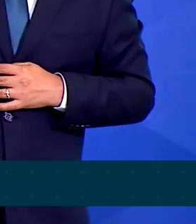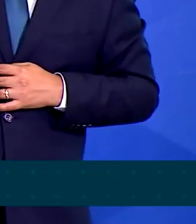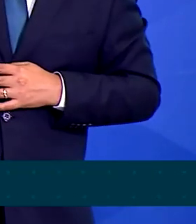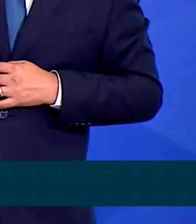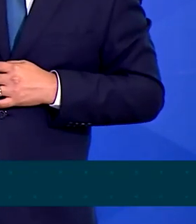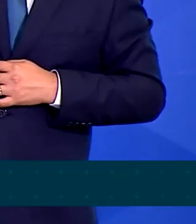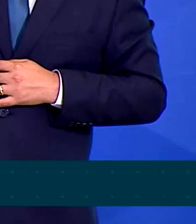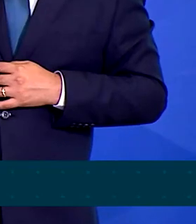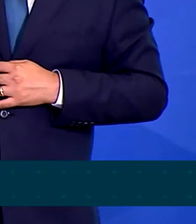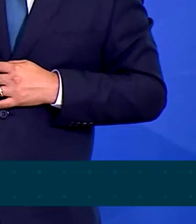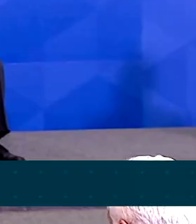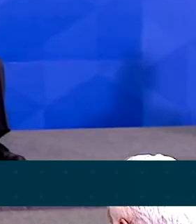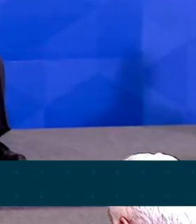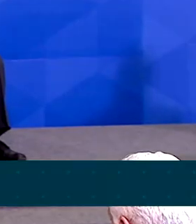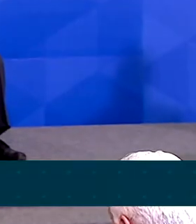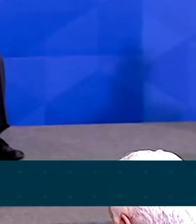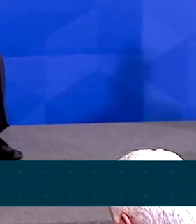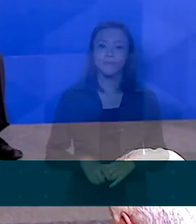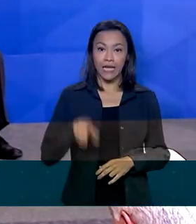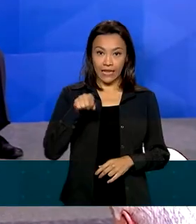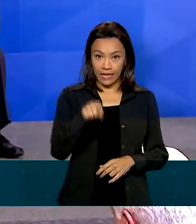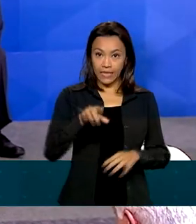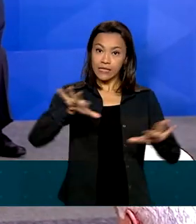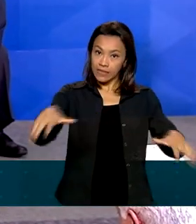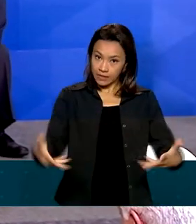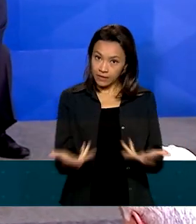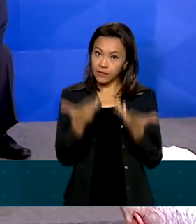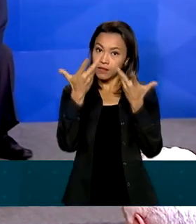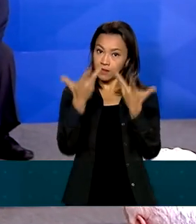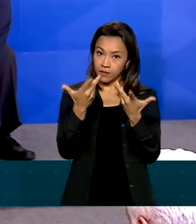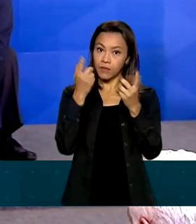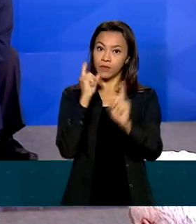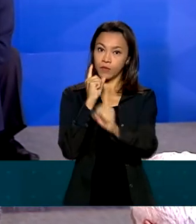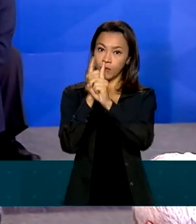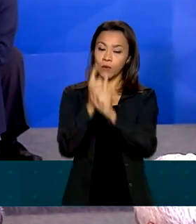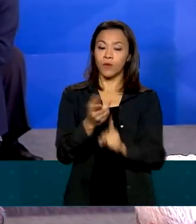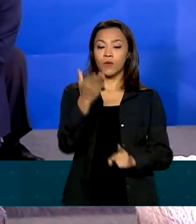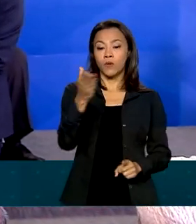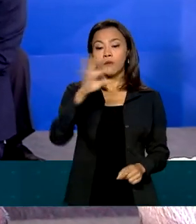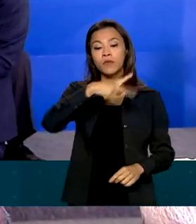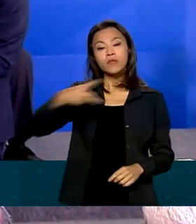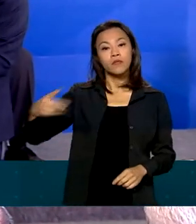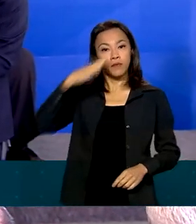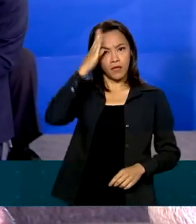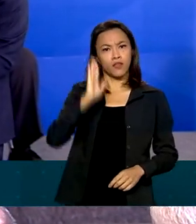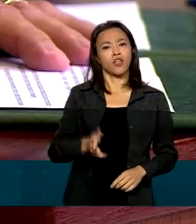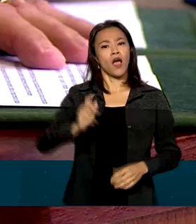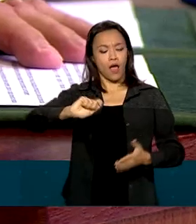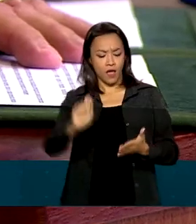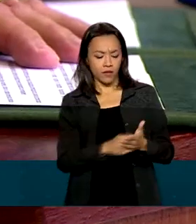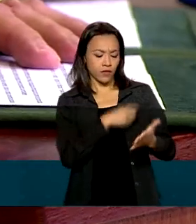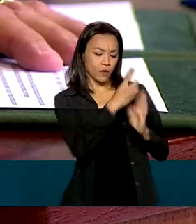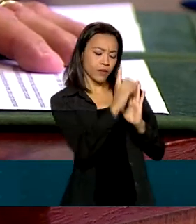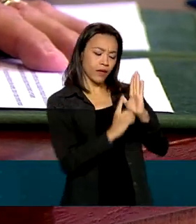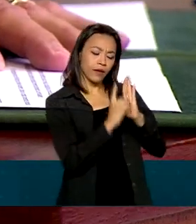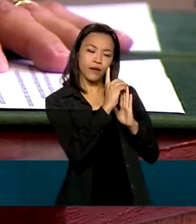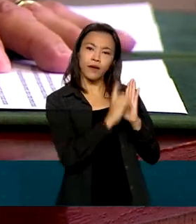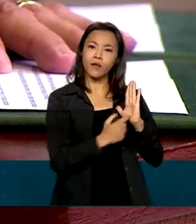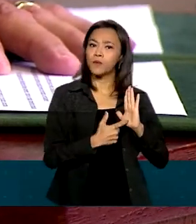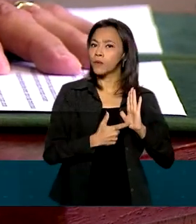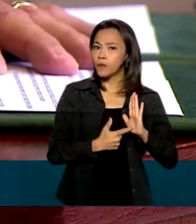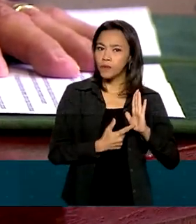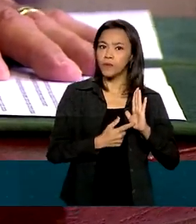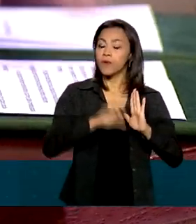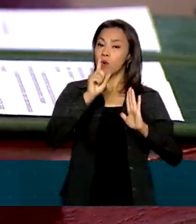médio de quase mil reais. Na cerimônia, o presidente Jair Bolsonaro também assinou o decreto que institui o Plano Nacional